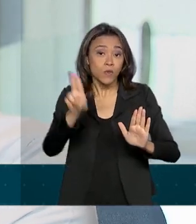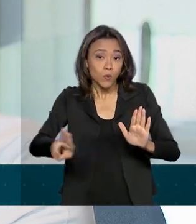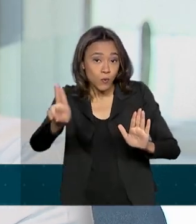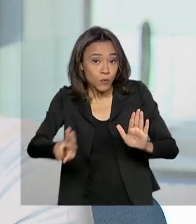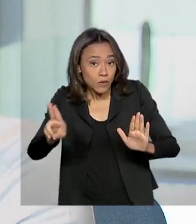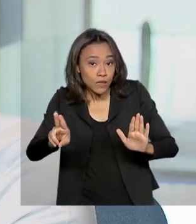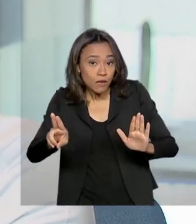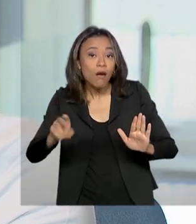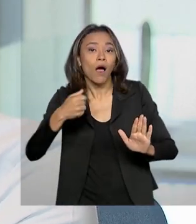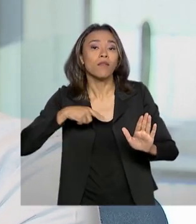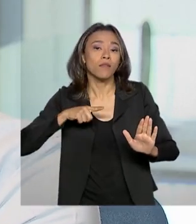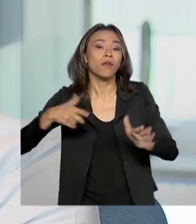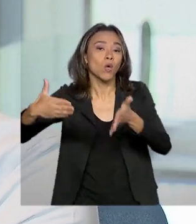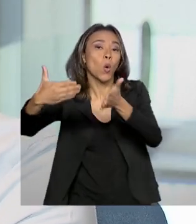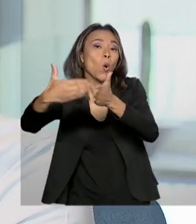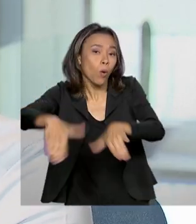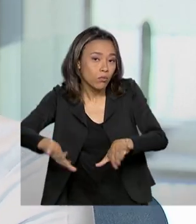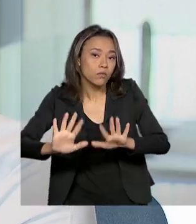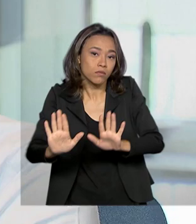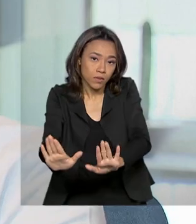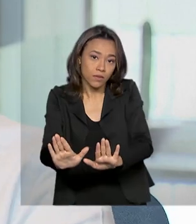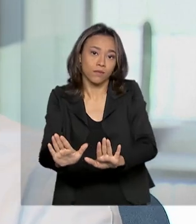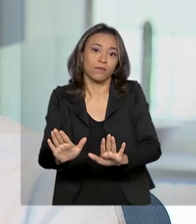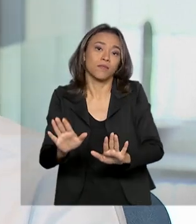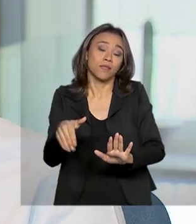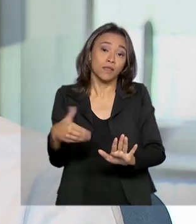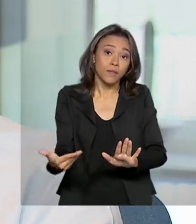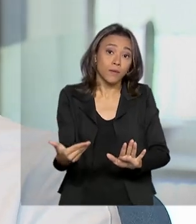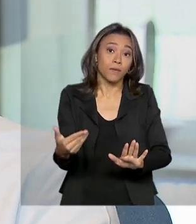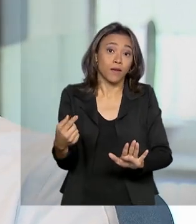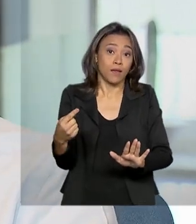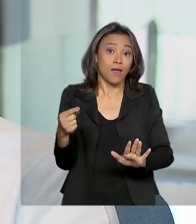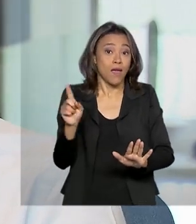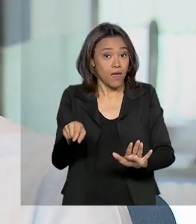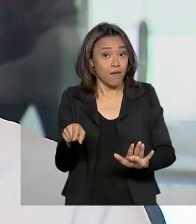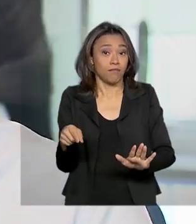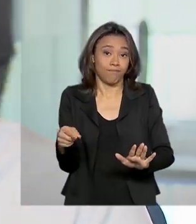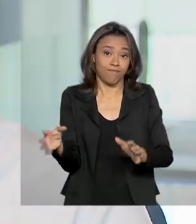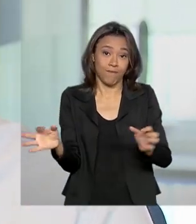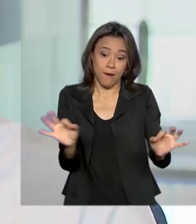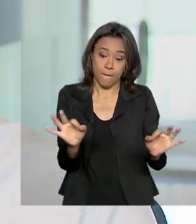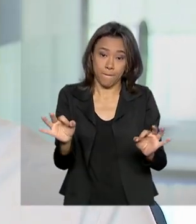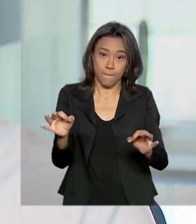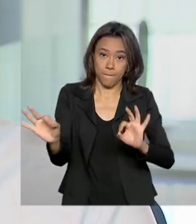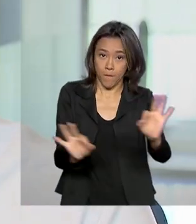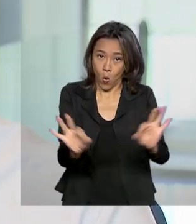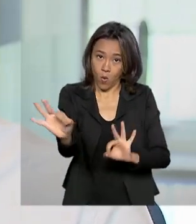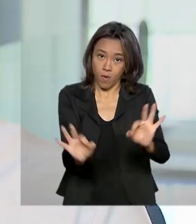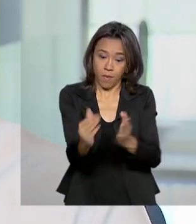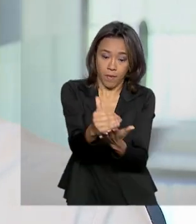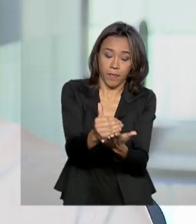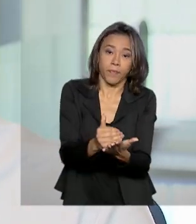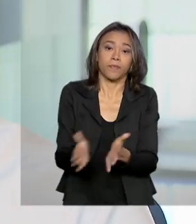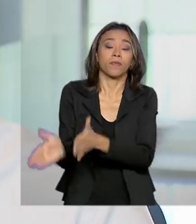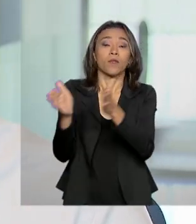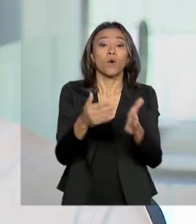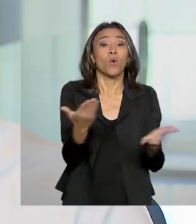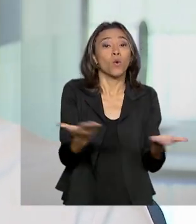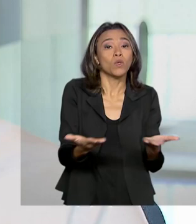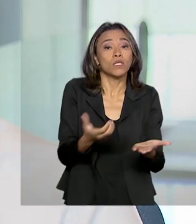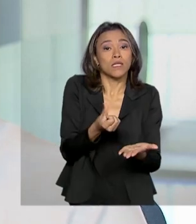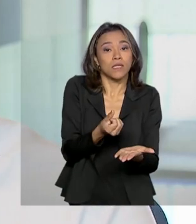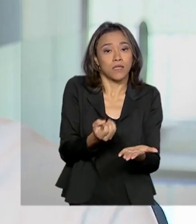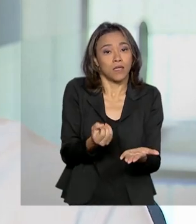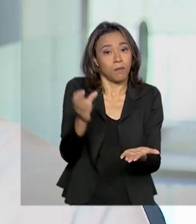um benefício de 1 kWh também. Então, é 1 para 1. Hoje se propõe que 60% do benefício